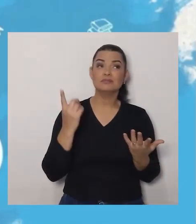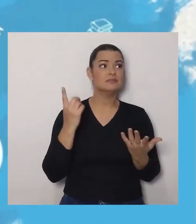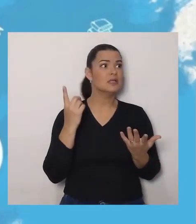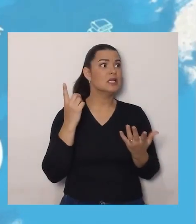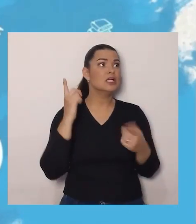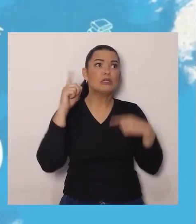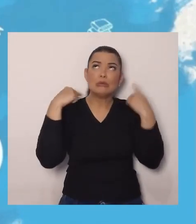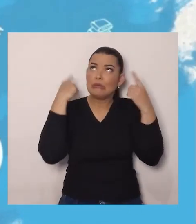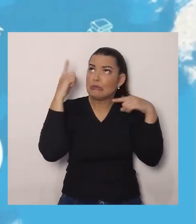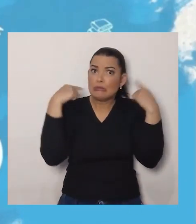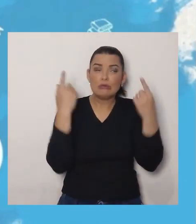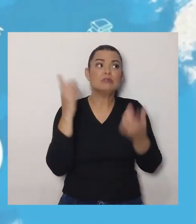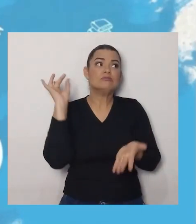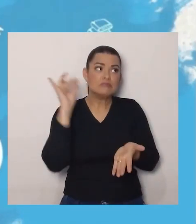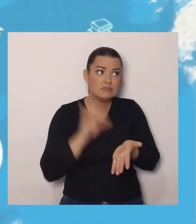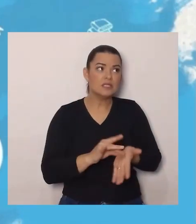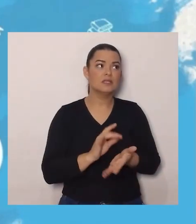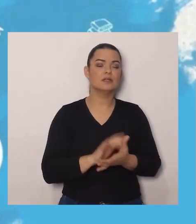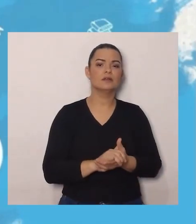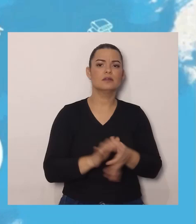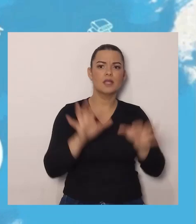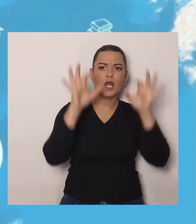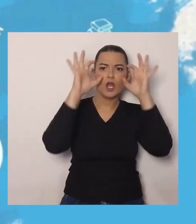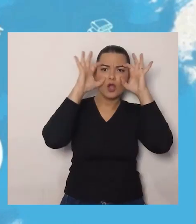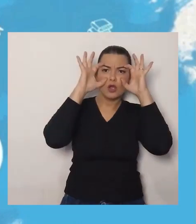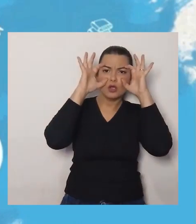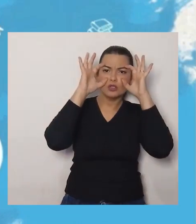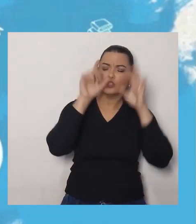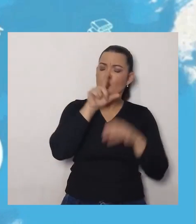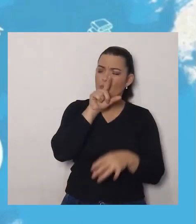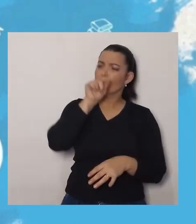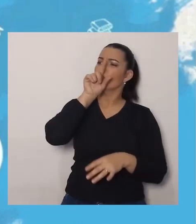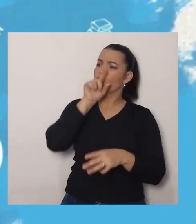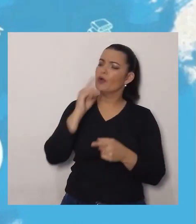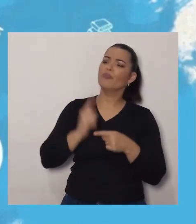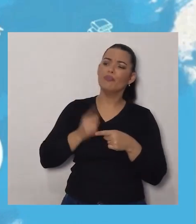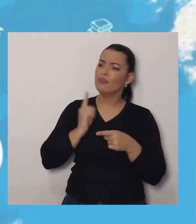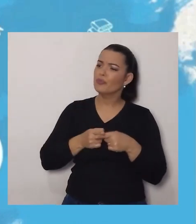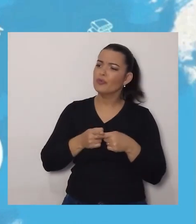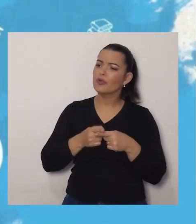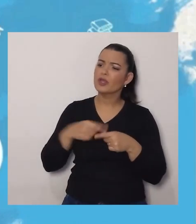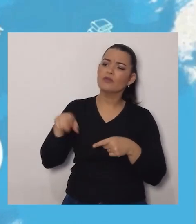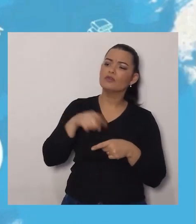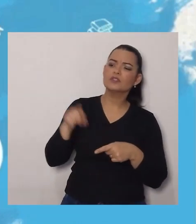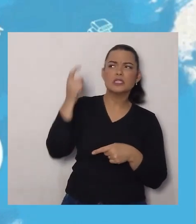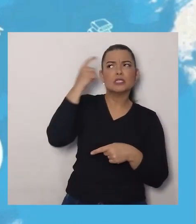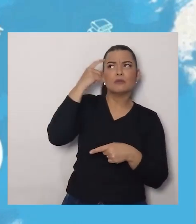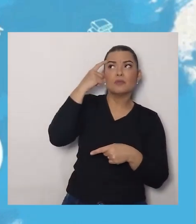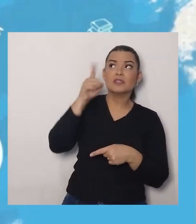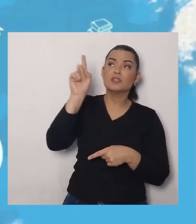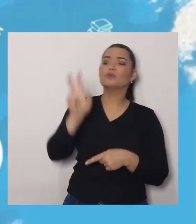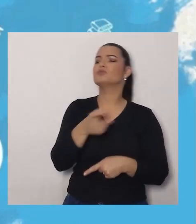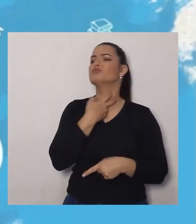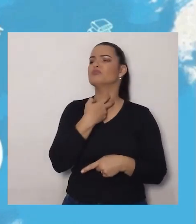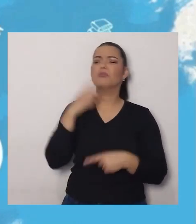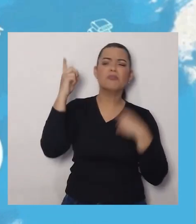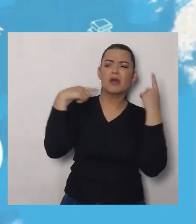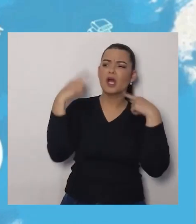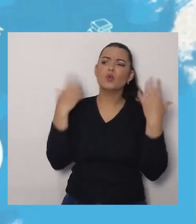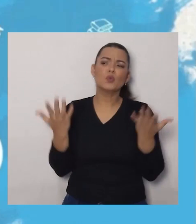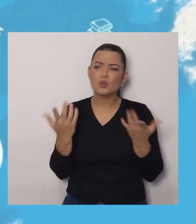maluco. E a coruja piou. Mas por que vocês estão achando o morcego maluco,